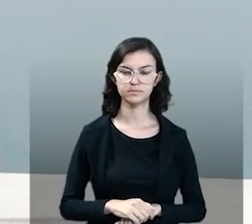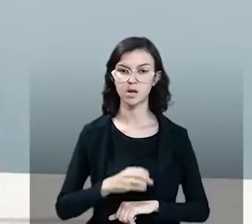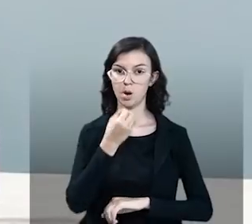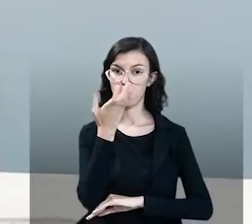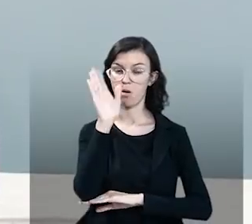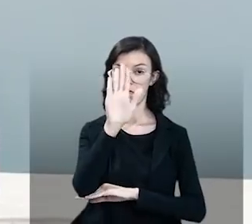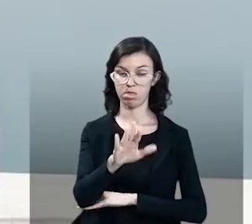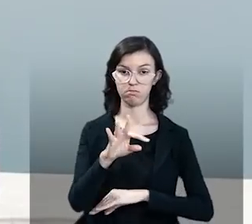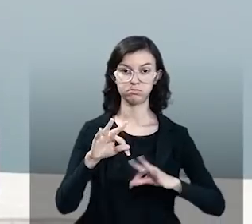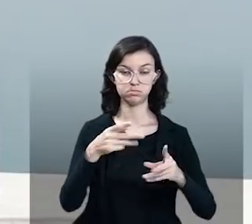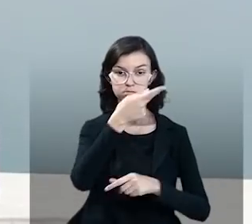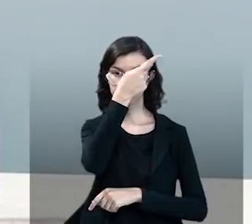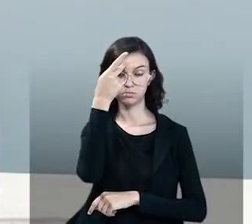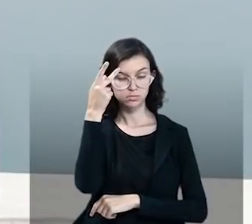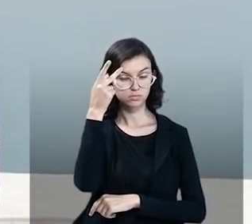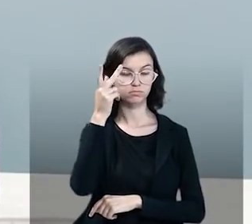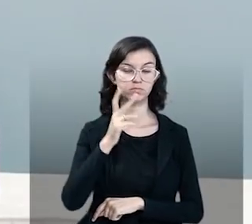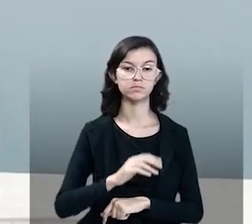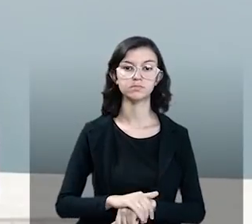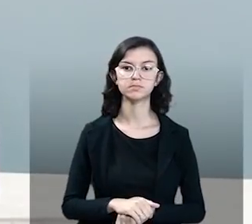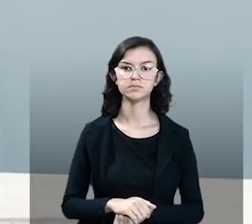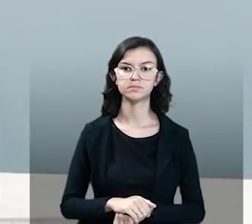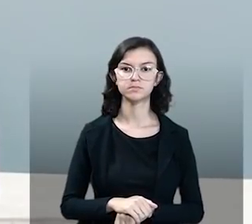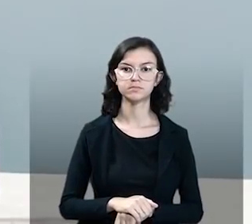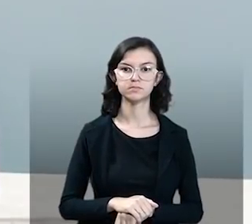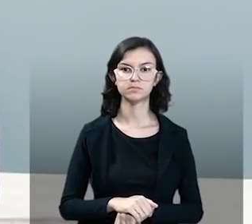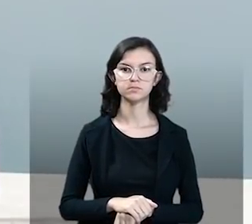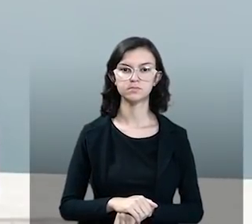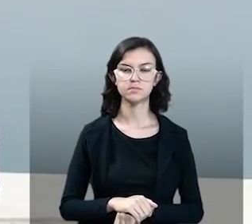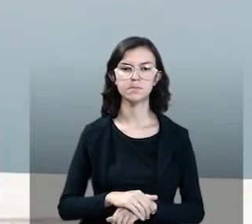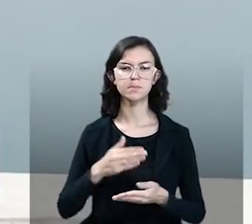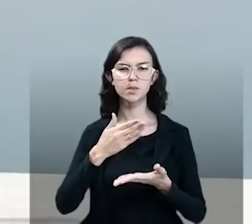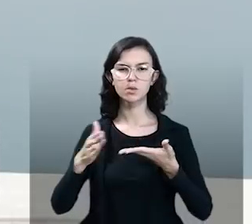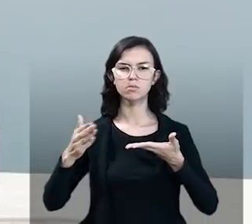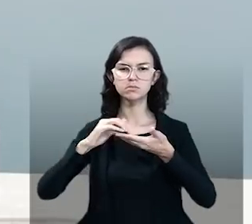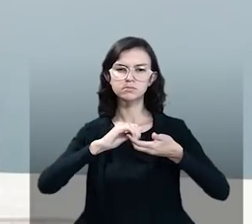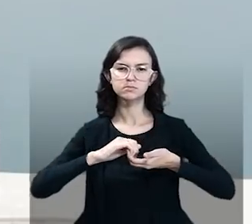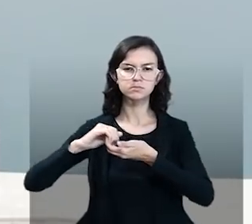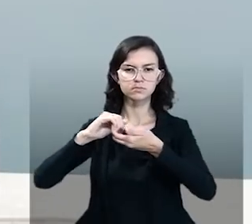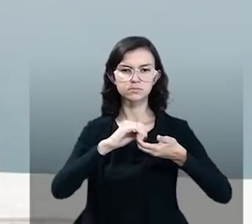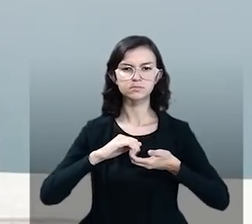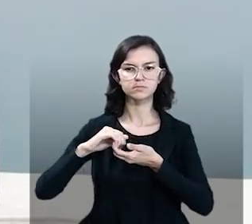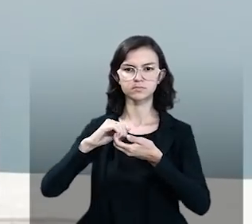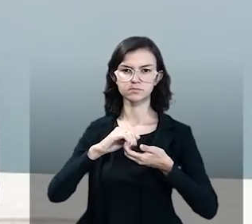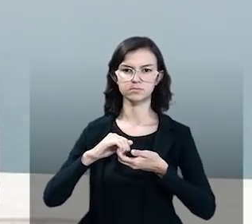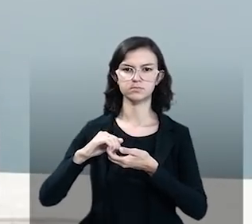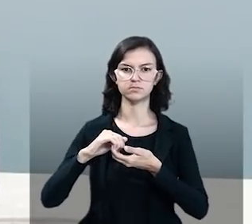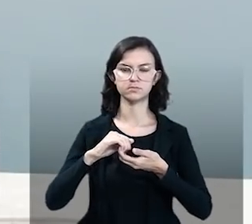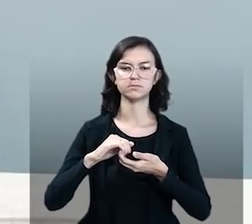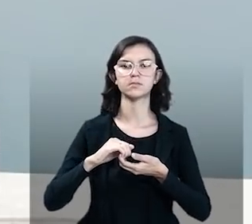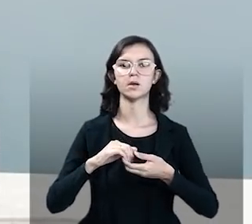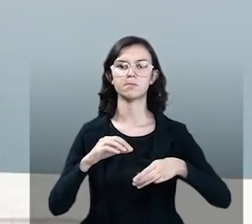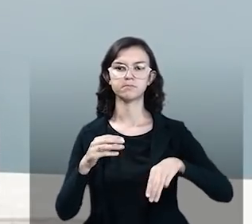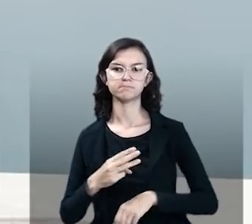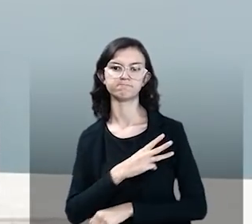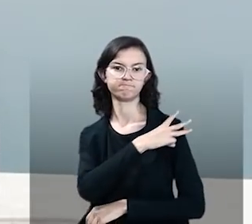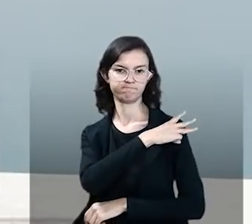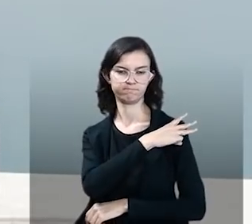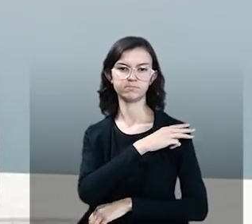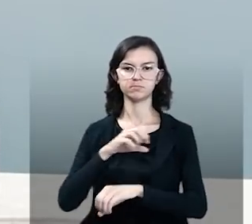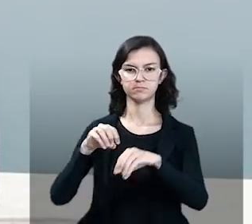Boa tarde a todos. Inicialmente, gostaria de saudar o Ministro da Educação, Milton Ribeiro,